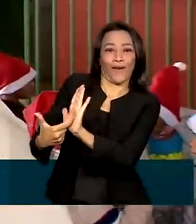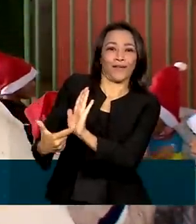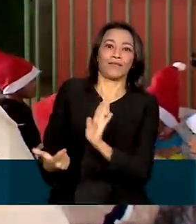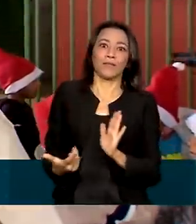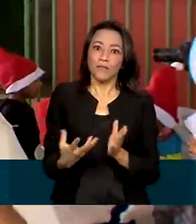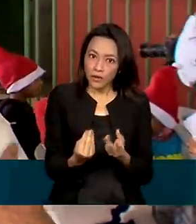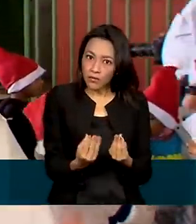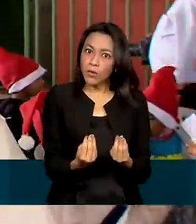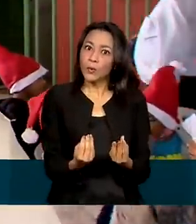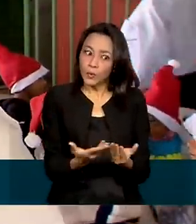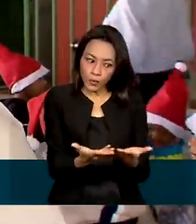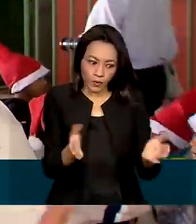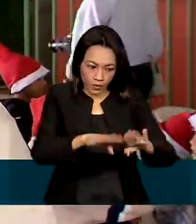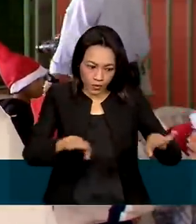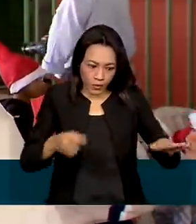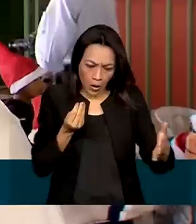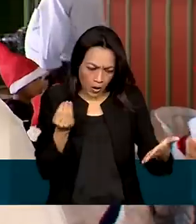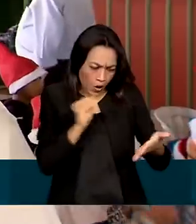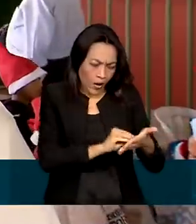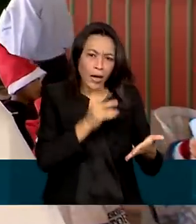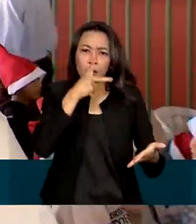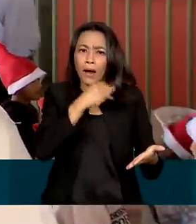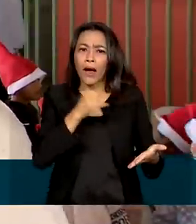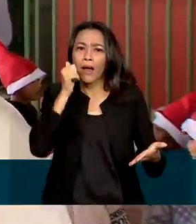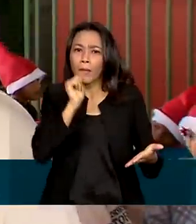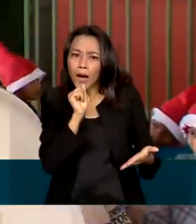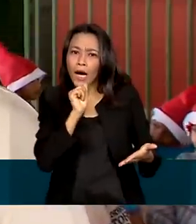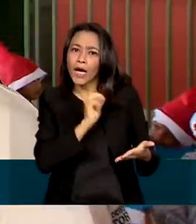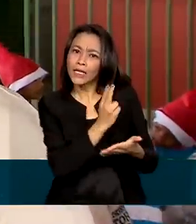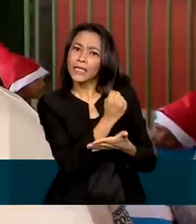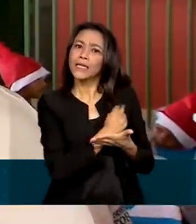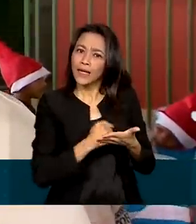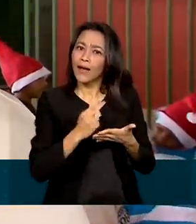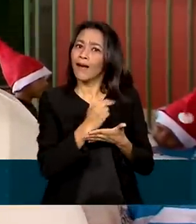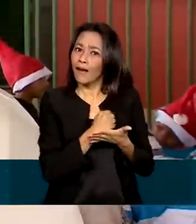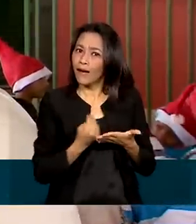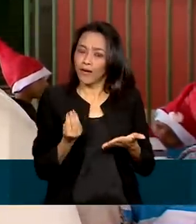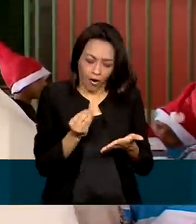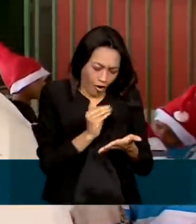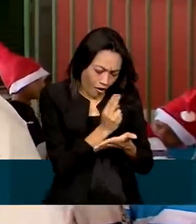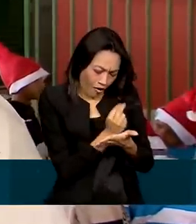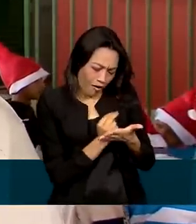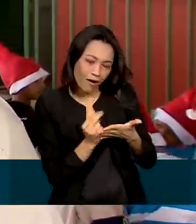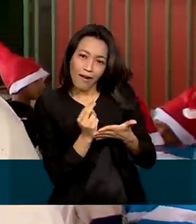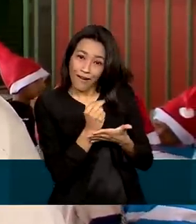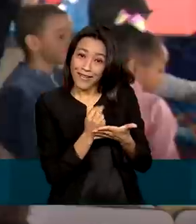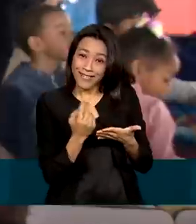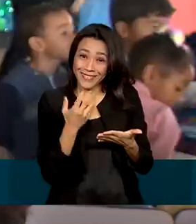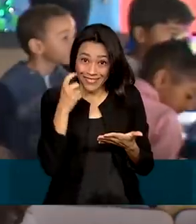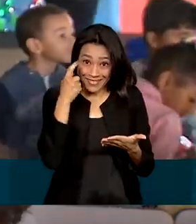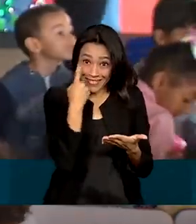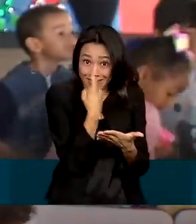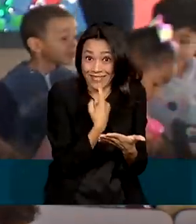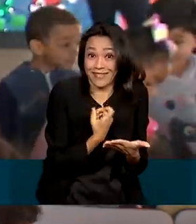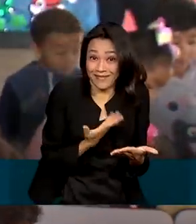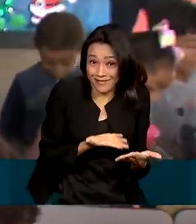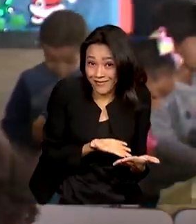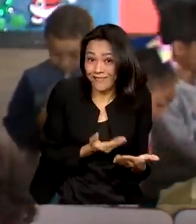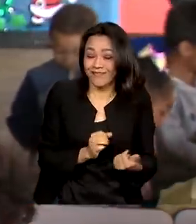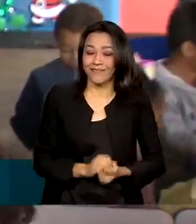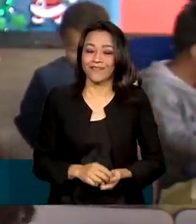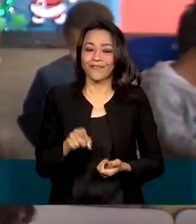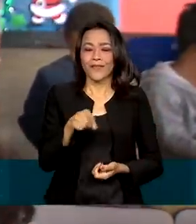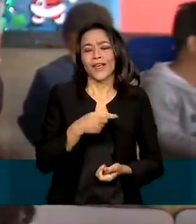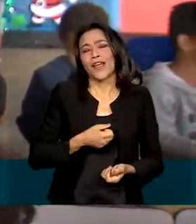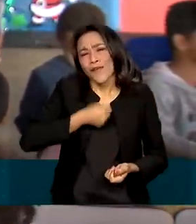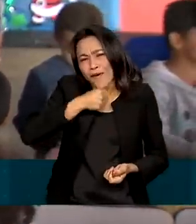muitos deles colocaram o pai, mães, desenharam. Foi bem interessante a escrita das cartinhas. E o bom velhinho não